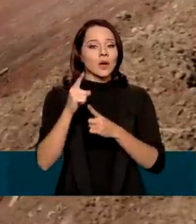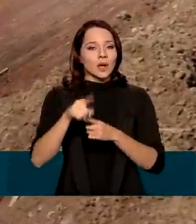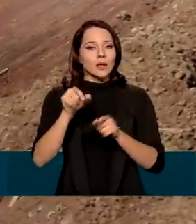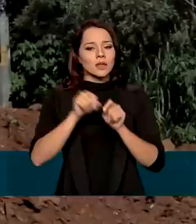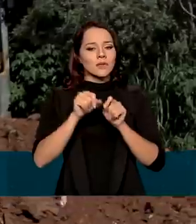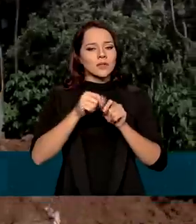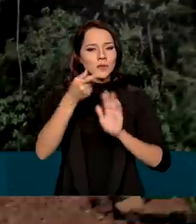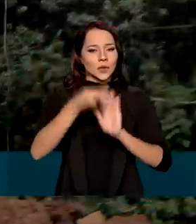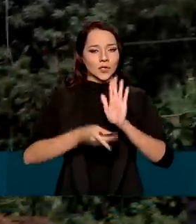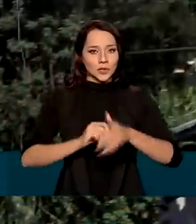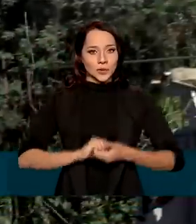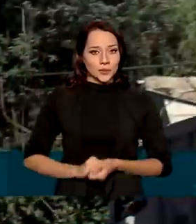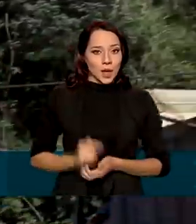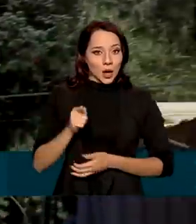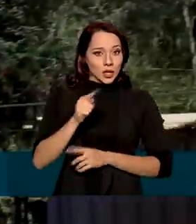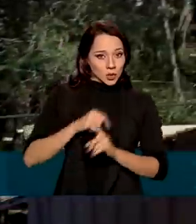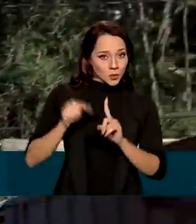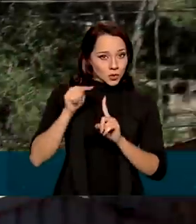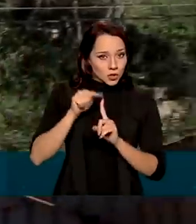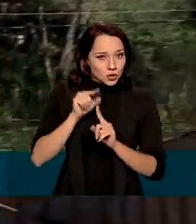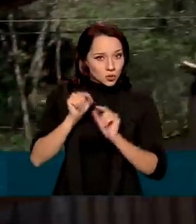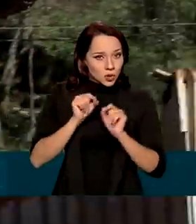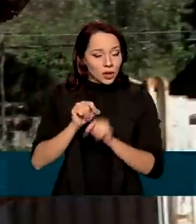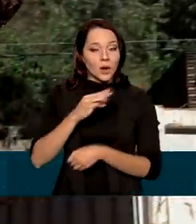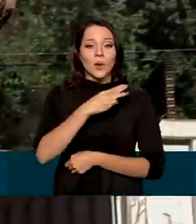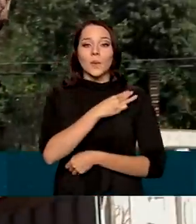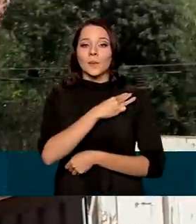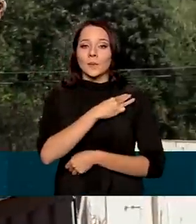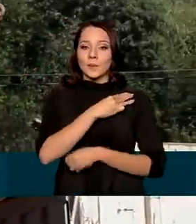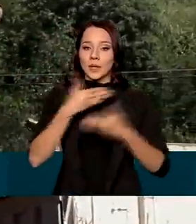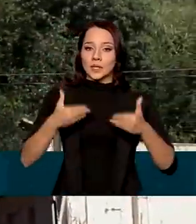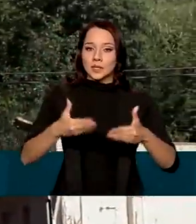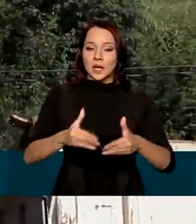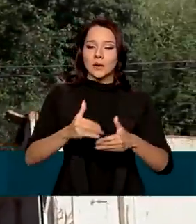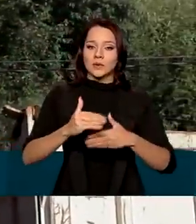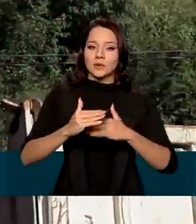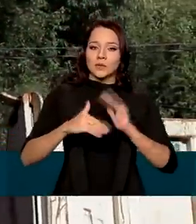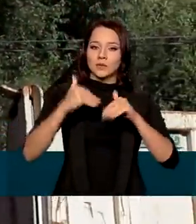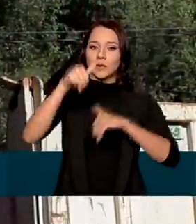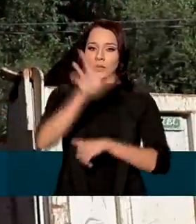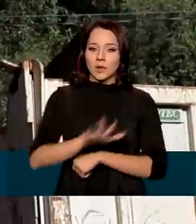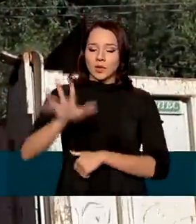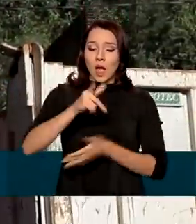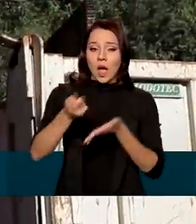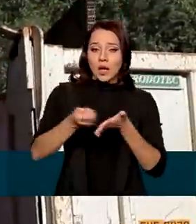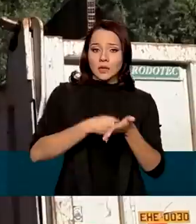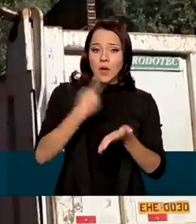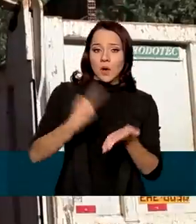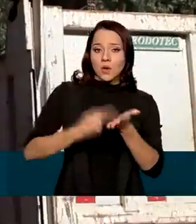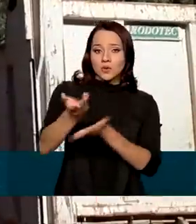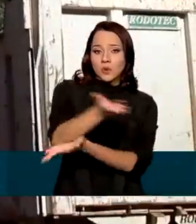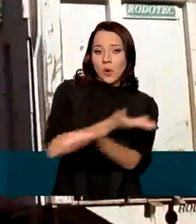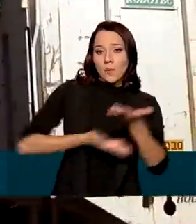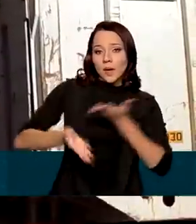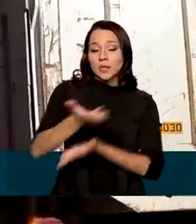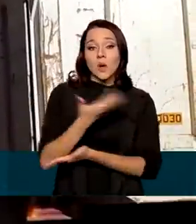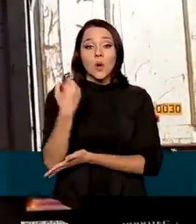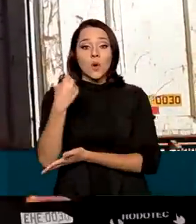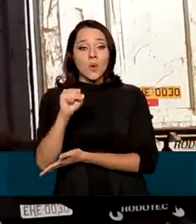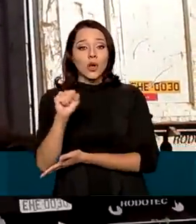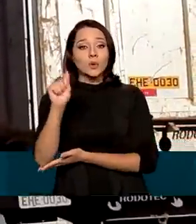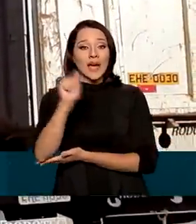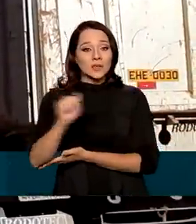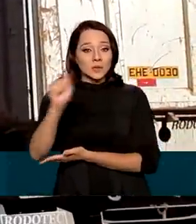dos projetos. Com esse objetivo, o Ministério do Desenvolvimento Regional assinou acordos de cooperação com oito